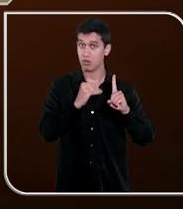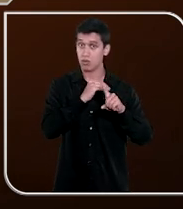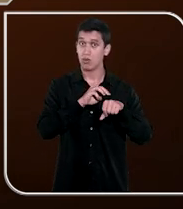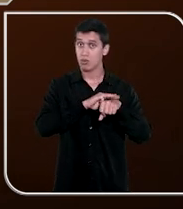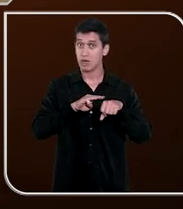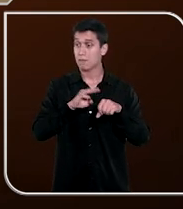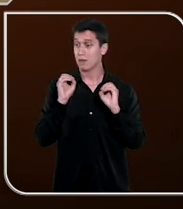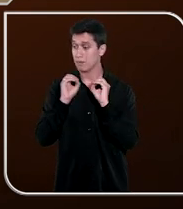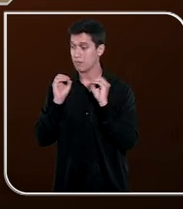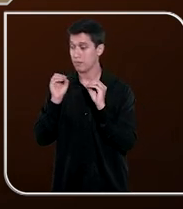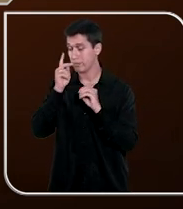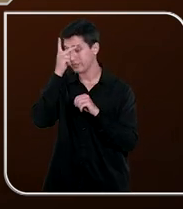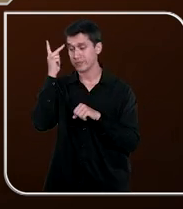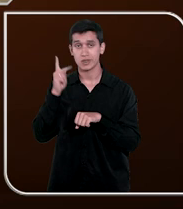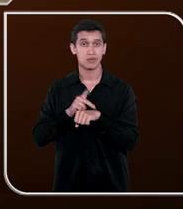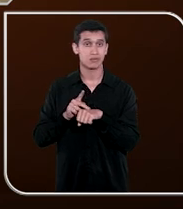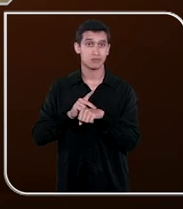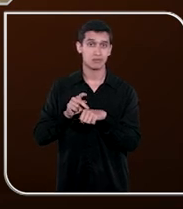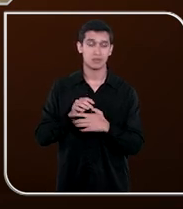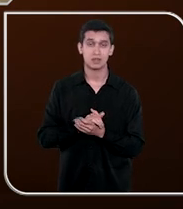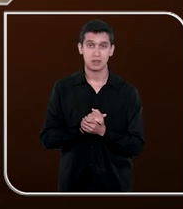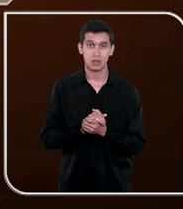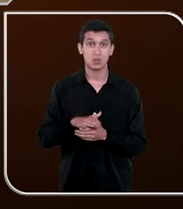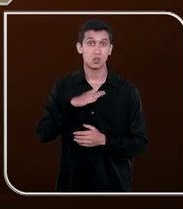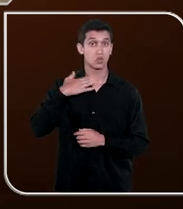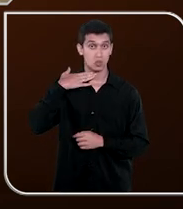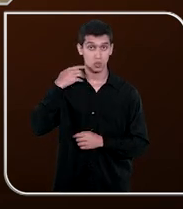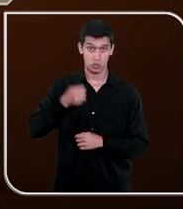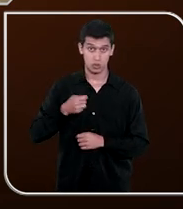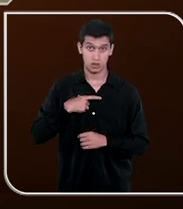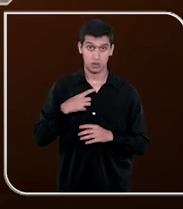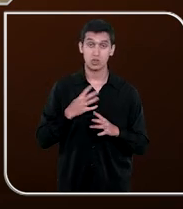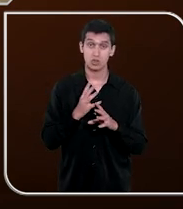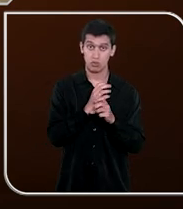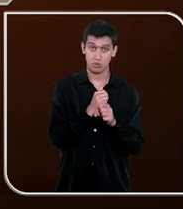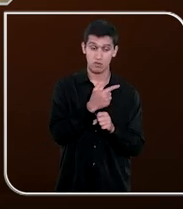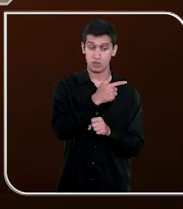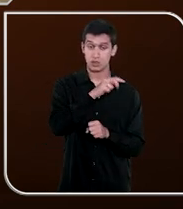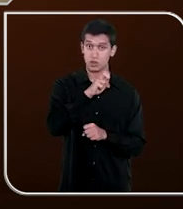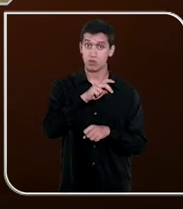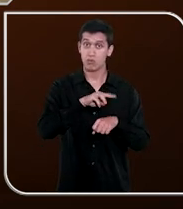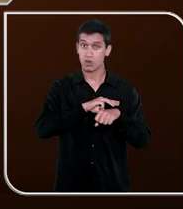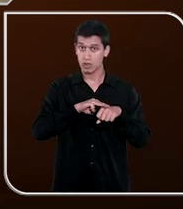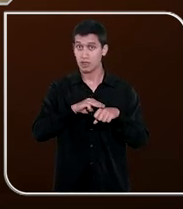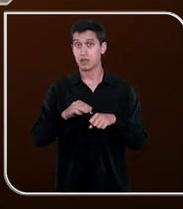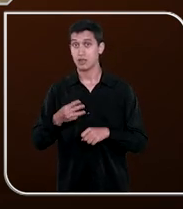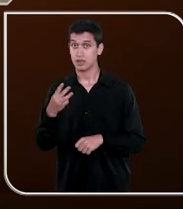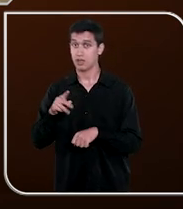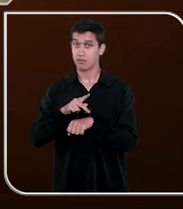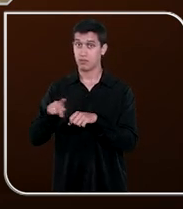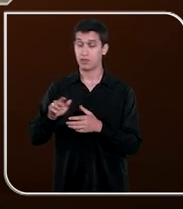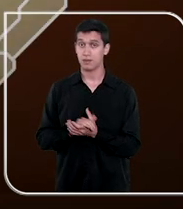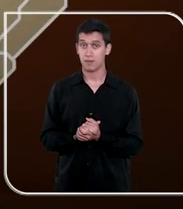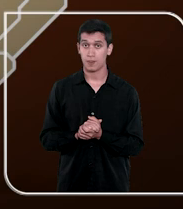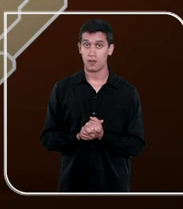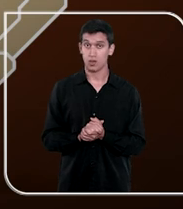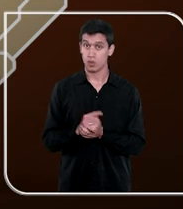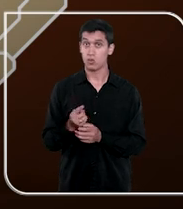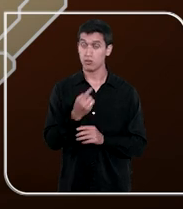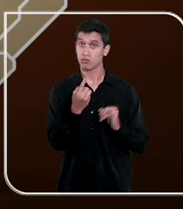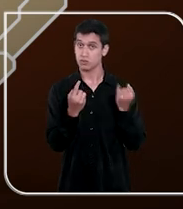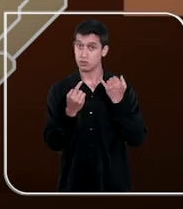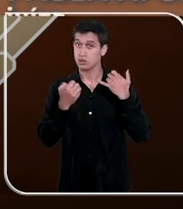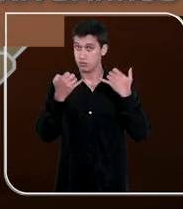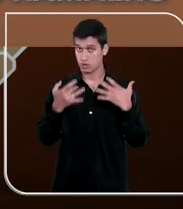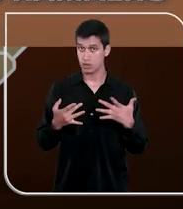pardos e nenhum que se declara preto. Entre os juízes, são 25 pardos e três pretos. Uma